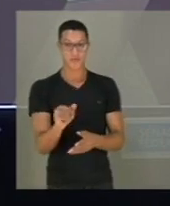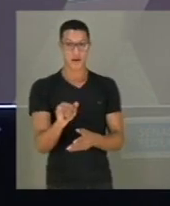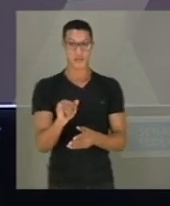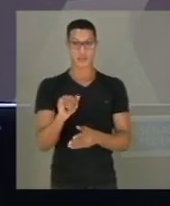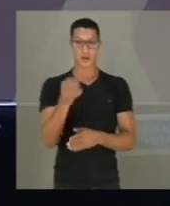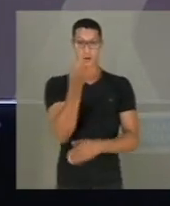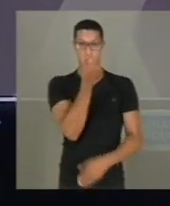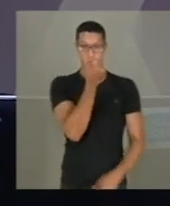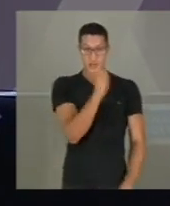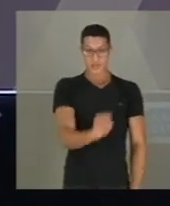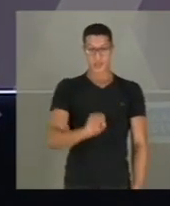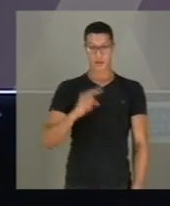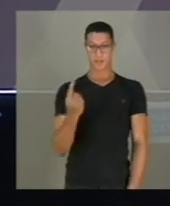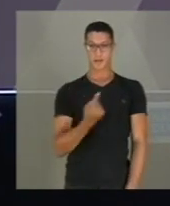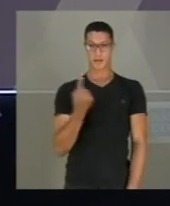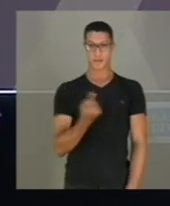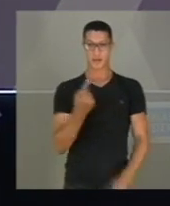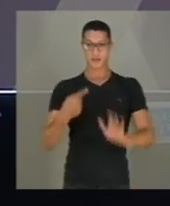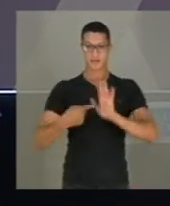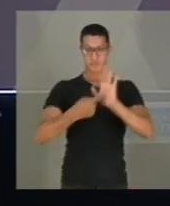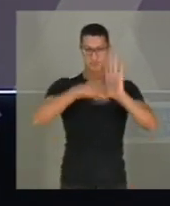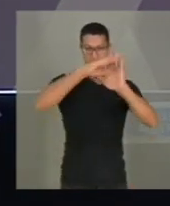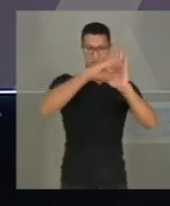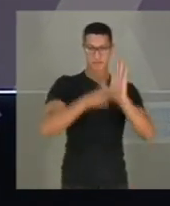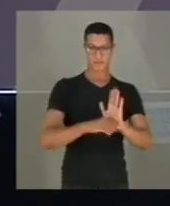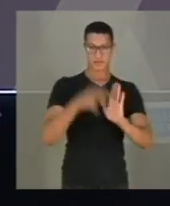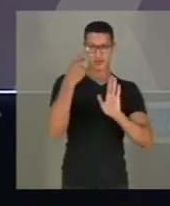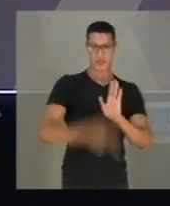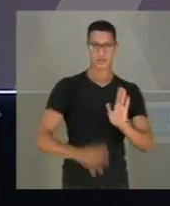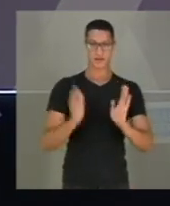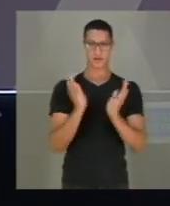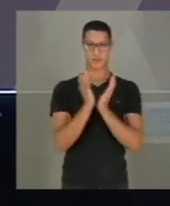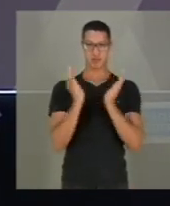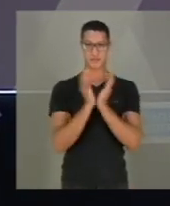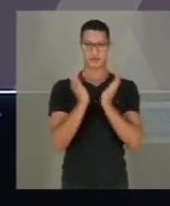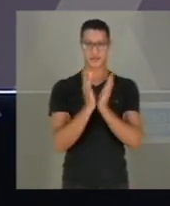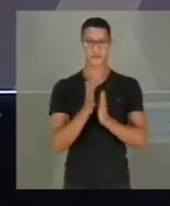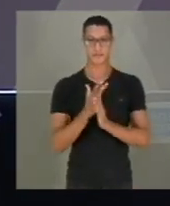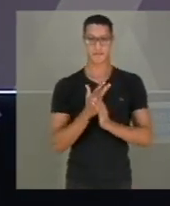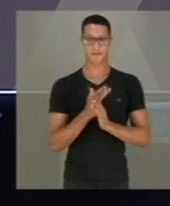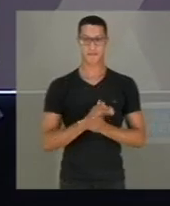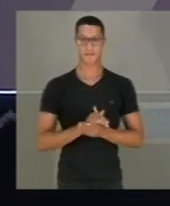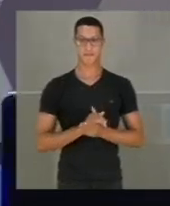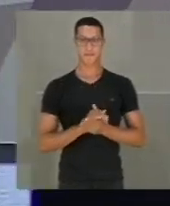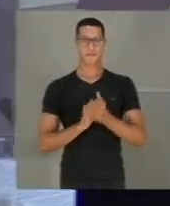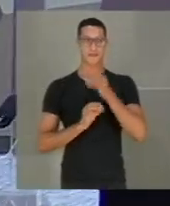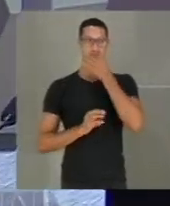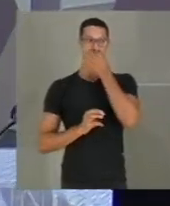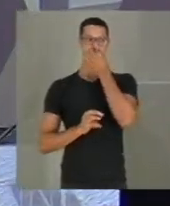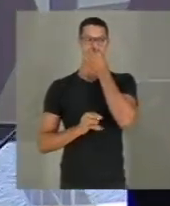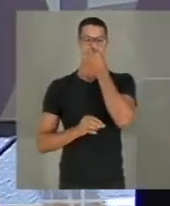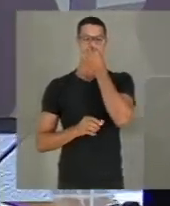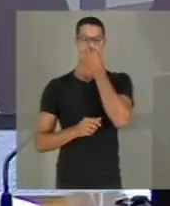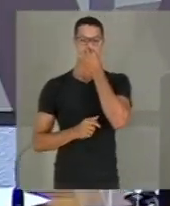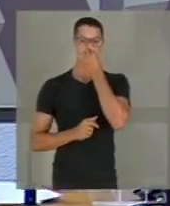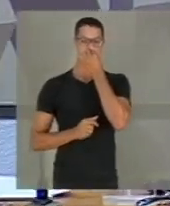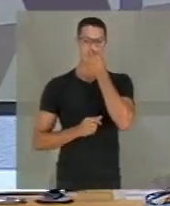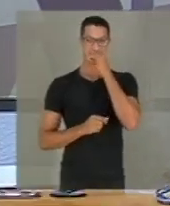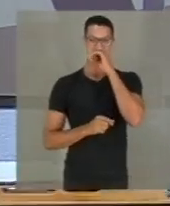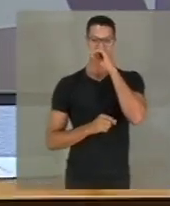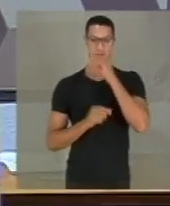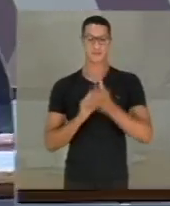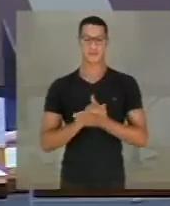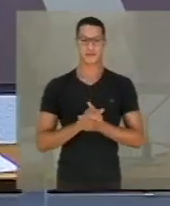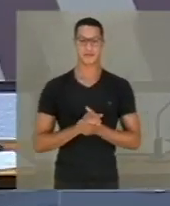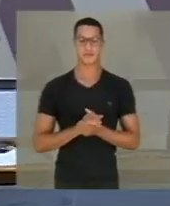81º indiciado desta comissão parlamentar. Sr. Presidente, vou lhe rebater, porque eu